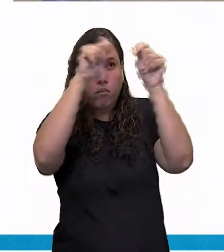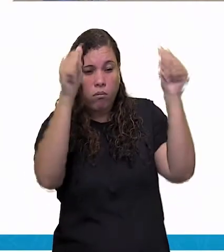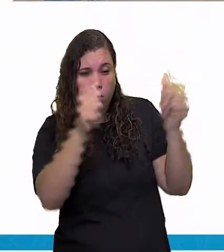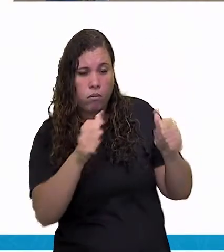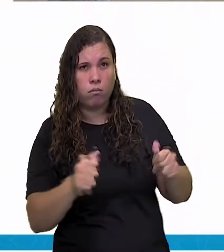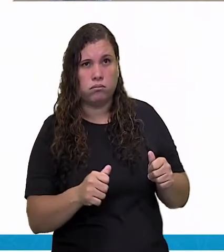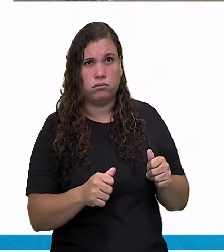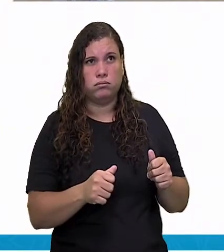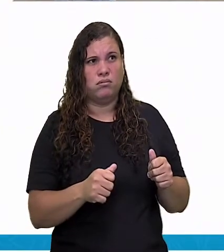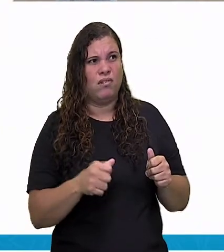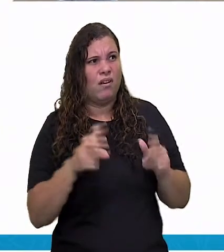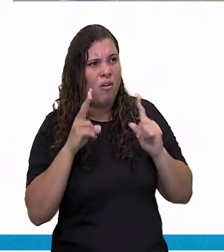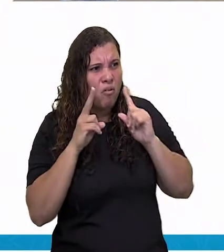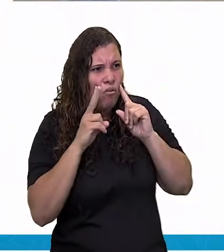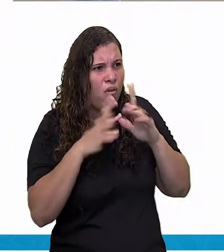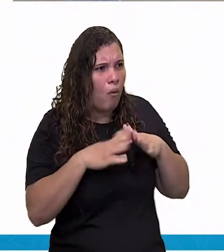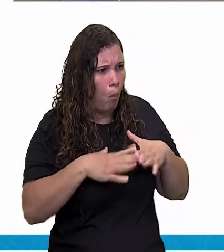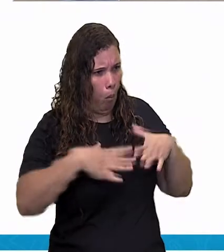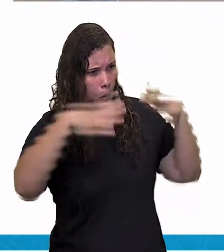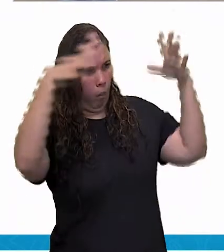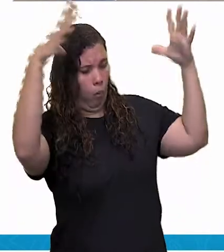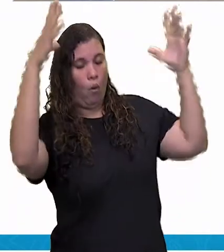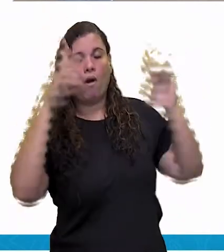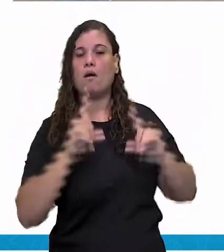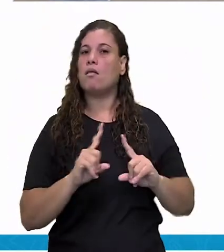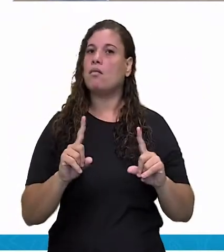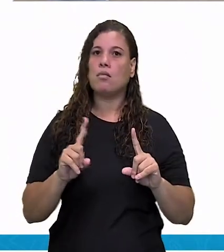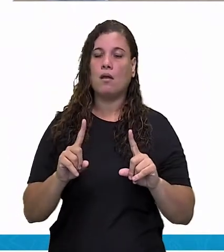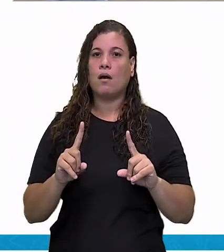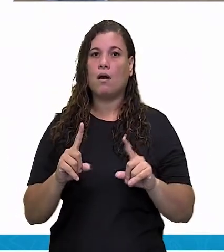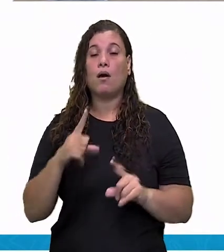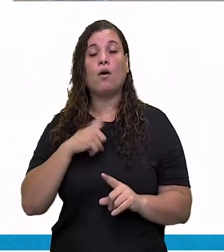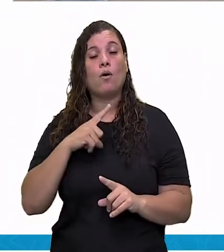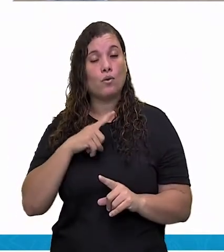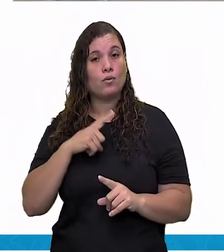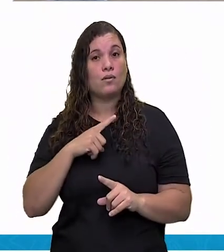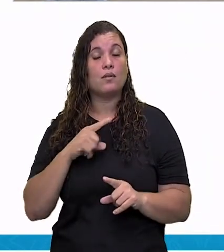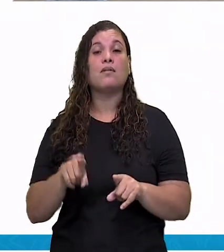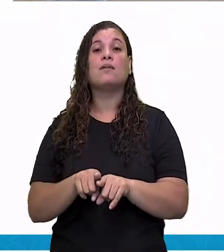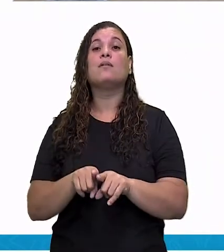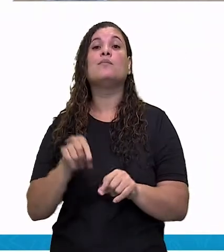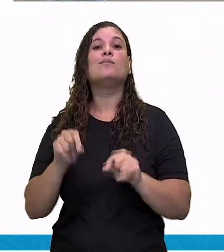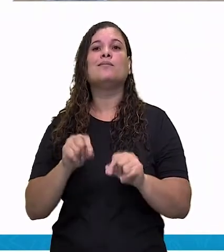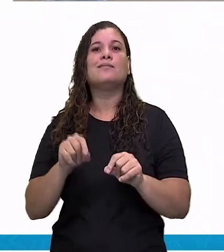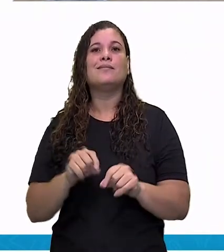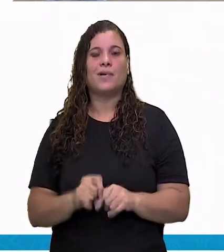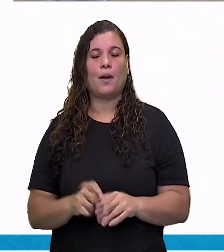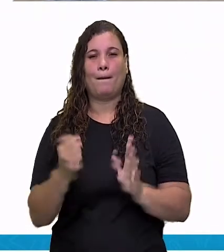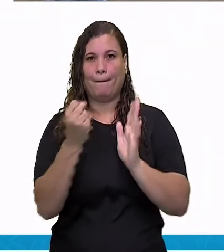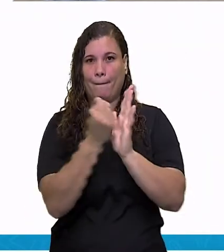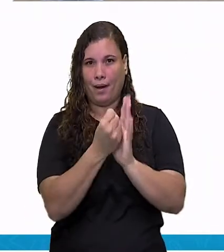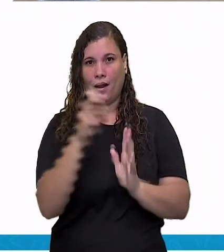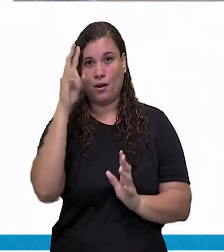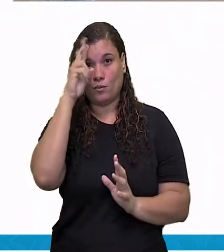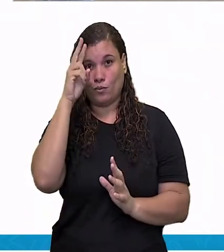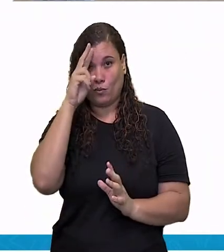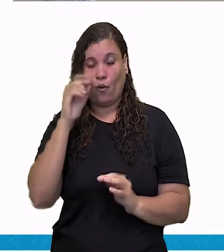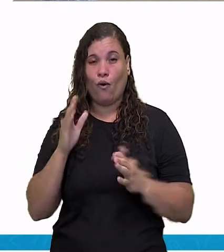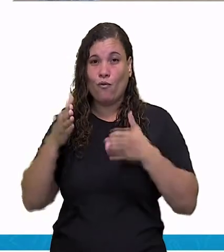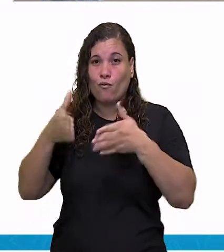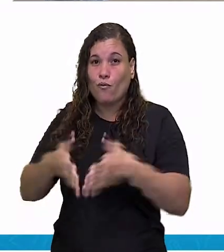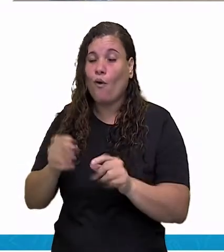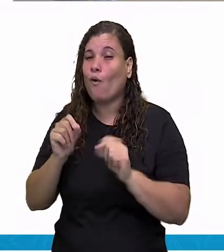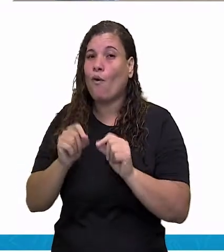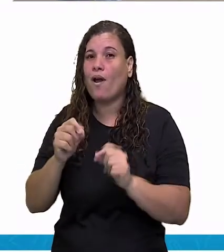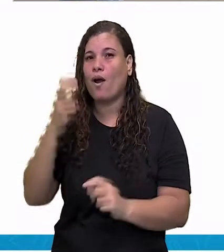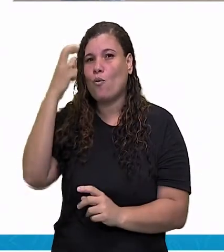um quadro. Ele pode vir através de tradições, pode vir através de tradições daquela